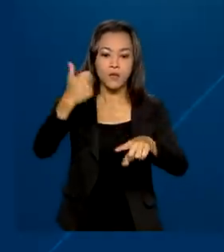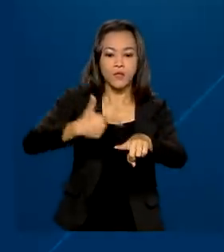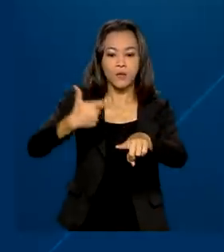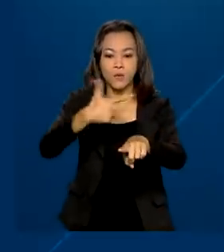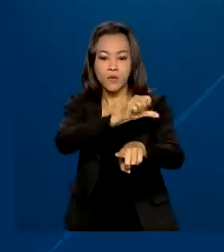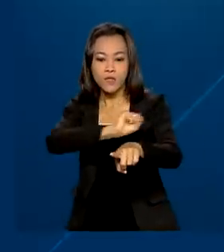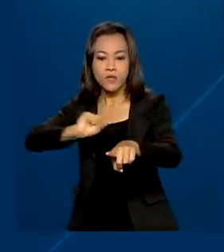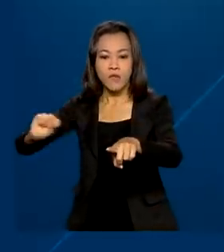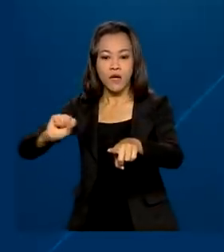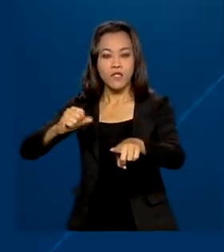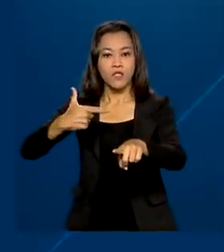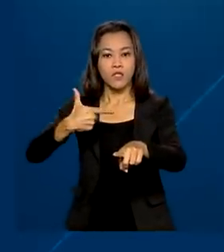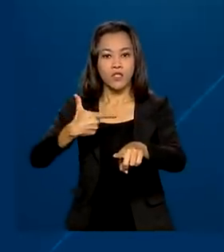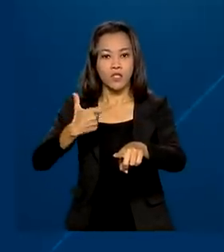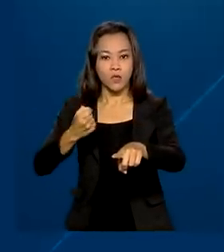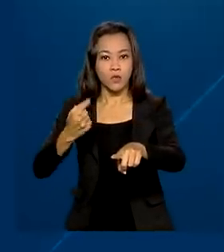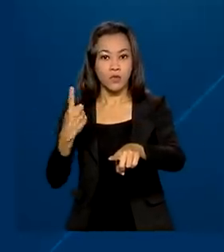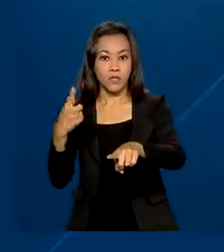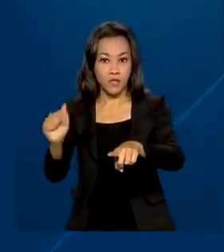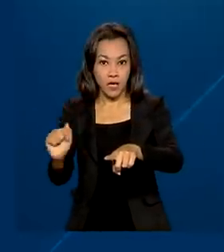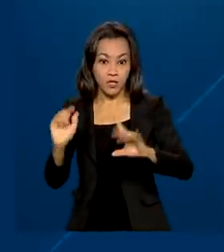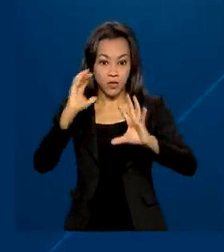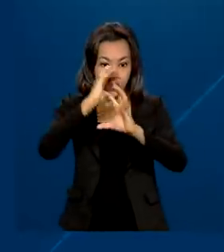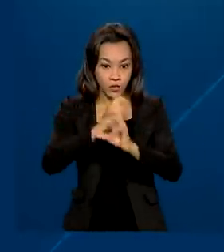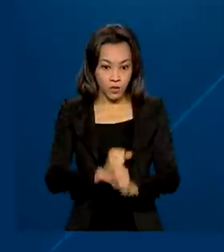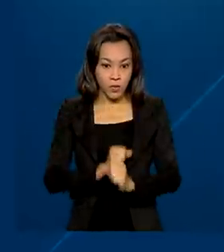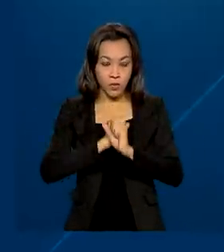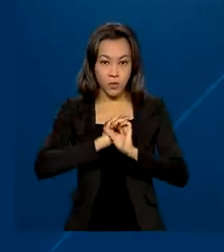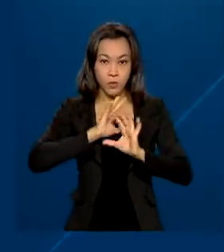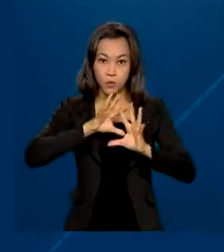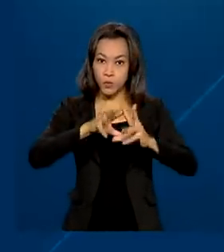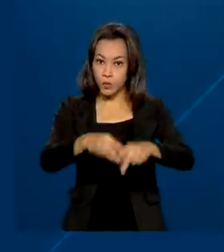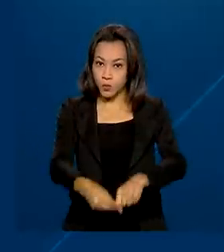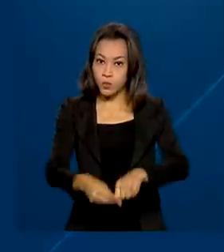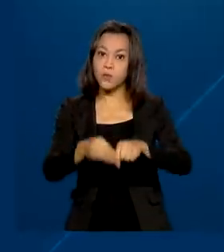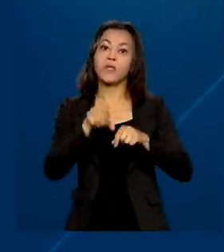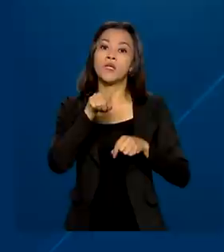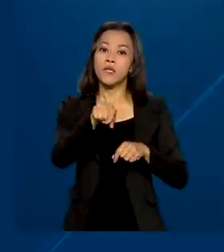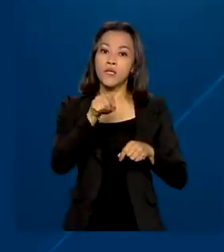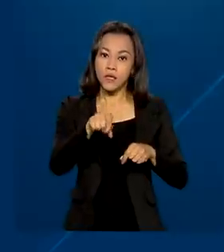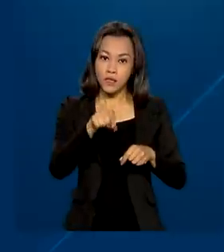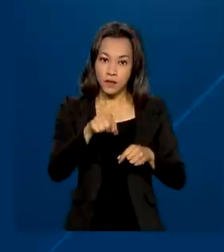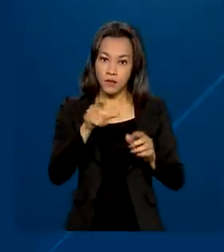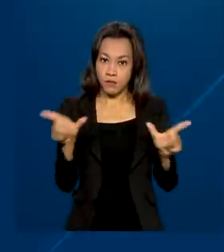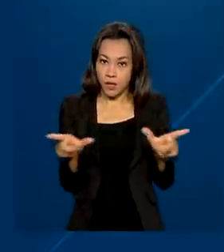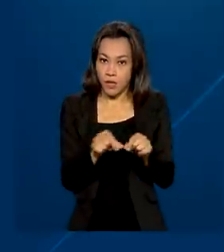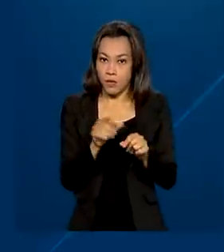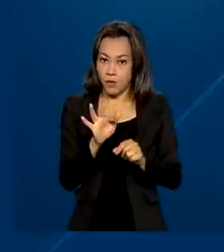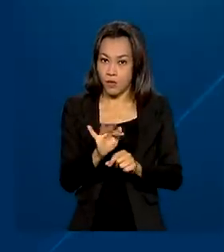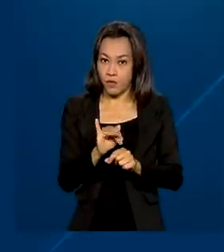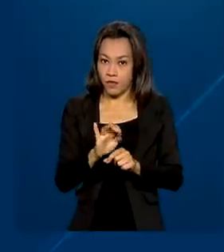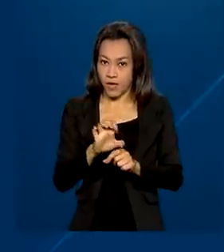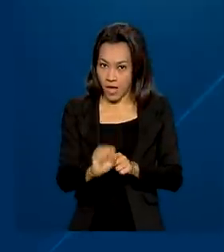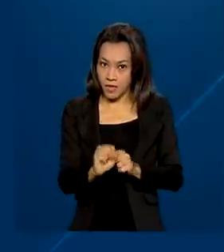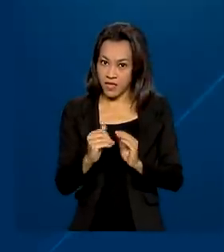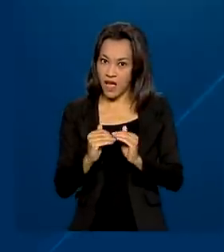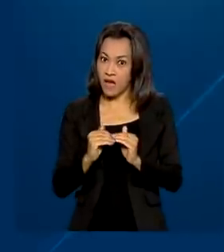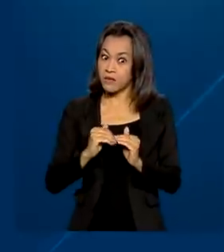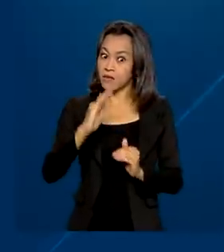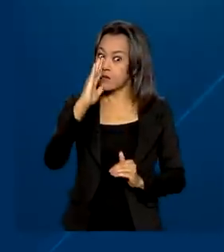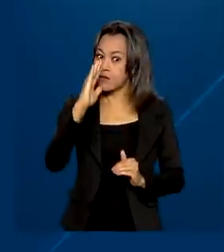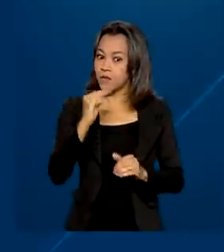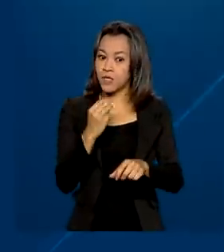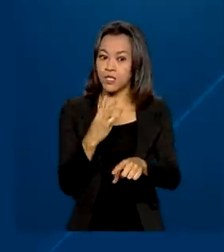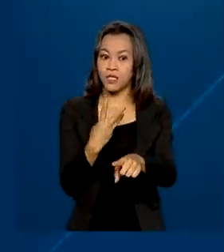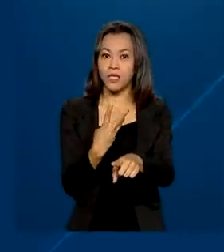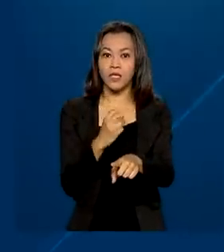2017. No total, a dívida dos estudantes com o Fundo de Financiamento Estudantil ultrapassa os